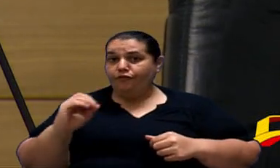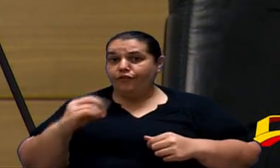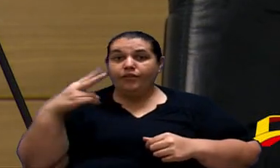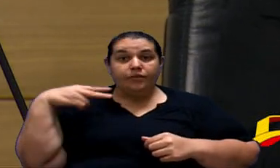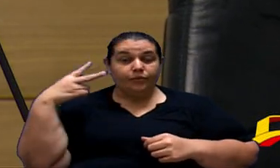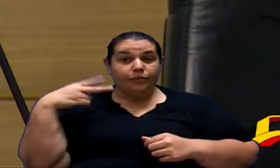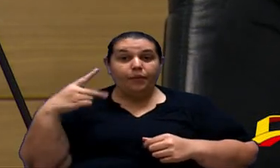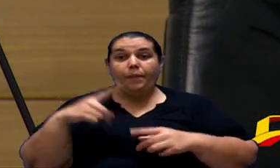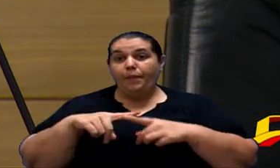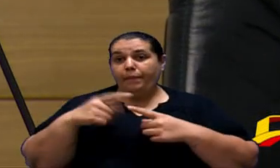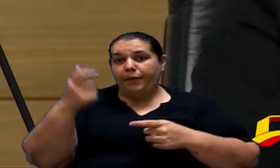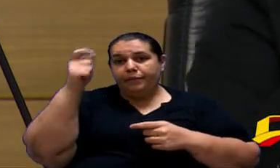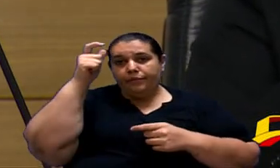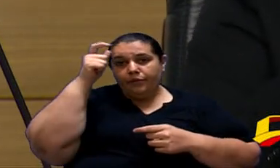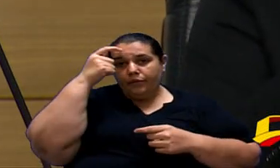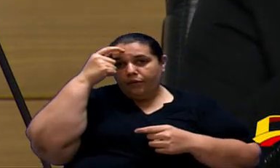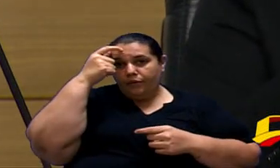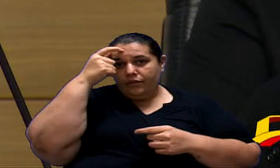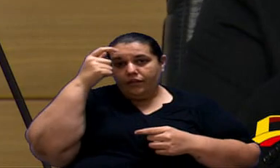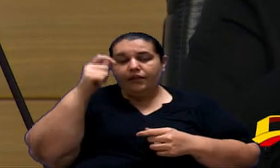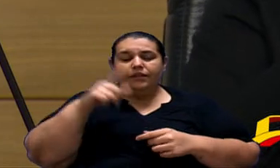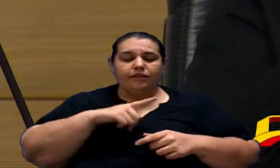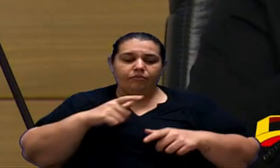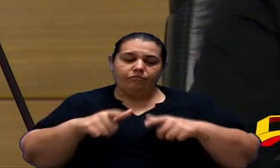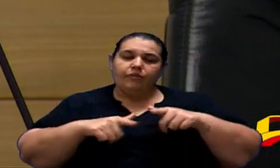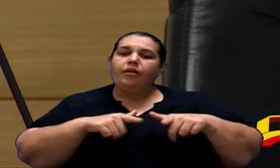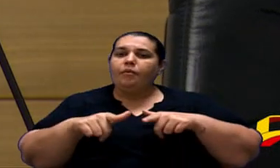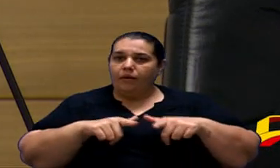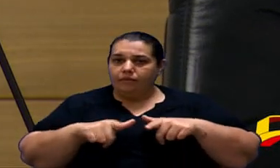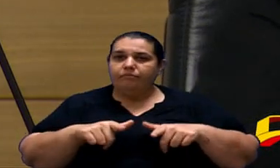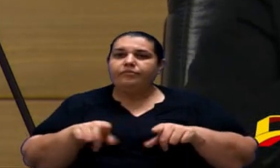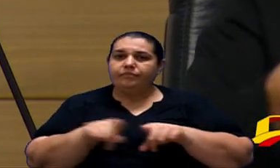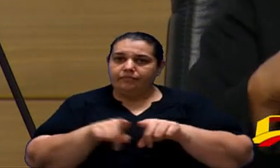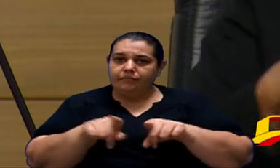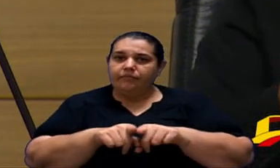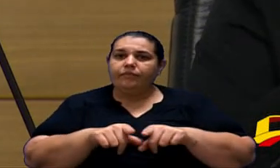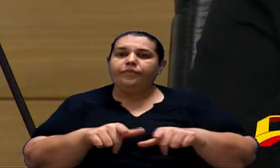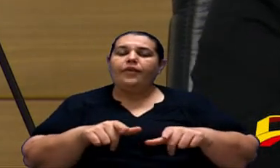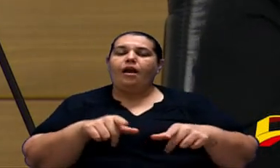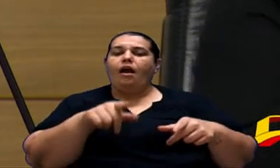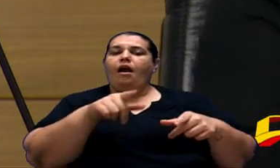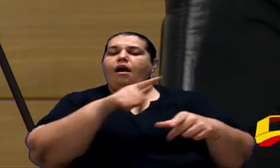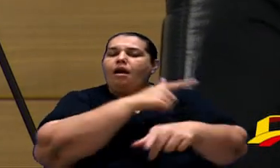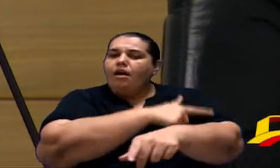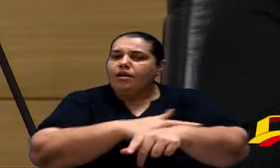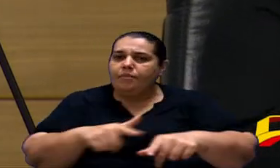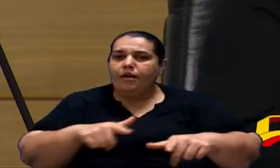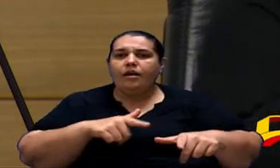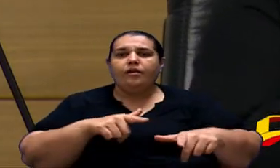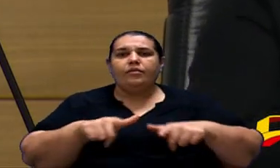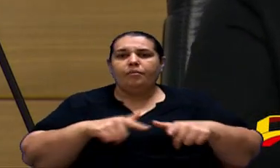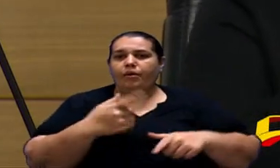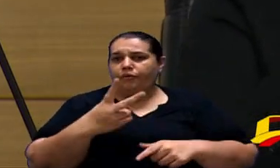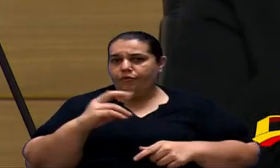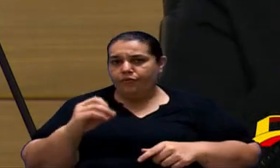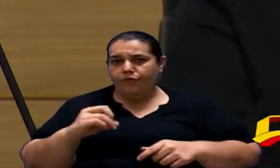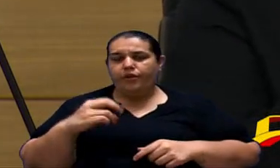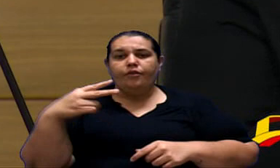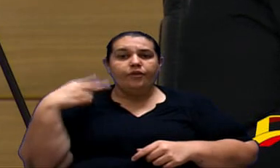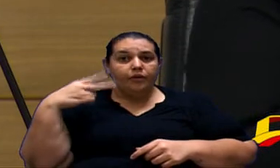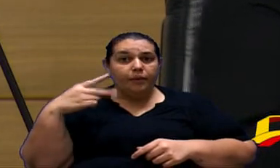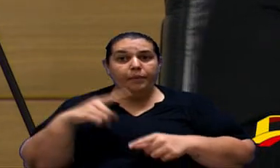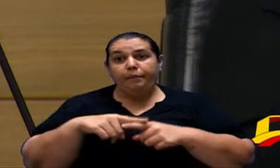tem a sua consciência e seu trabalho eu respeito muito ao trabalho de todos os 20 vereadores mas tem vereadores que tem um outro